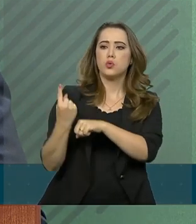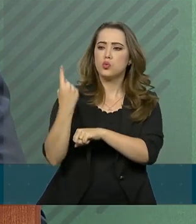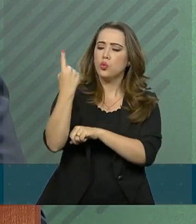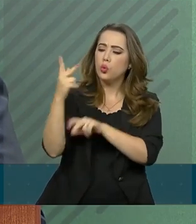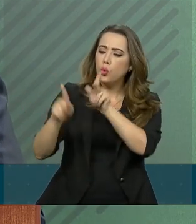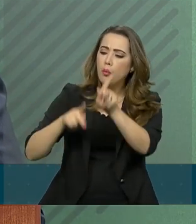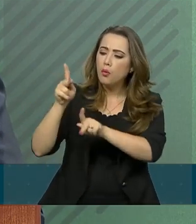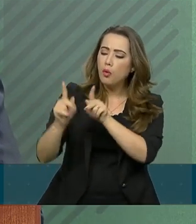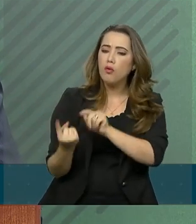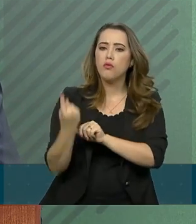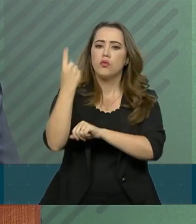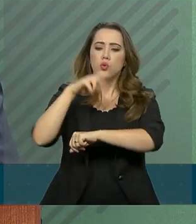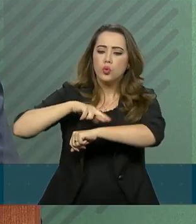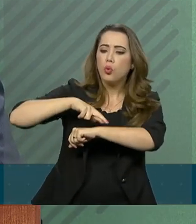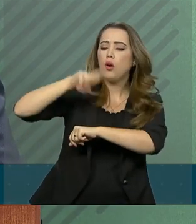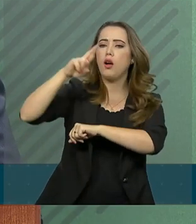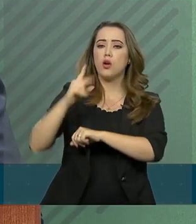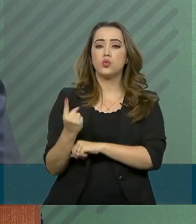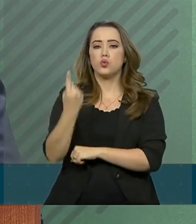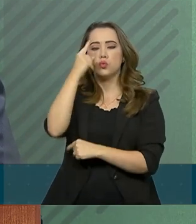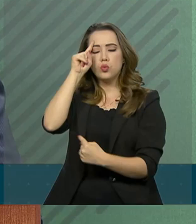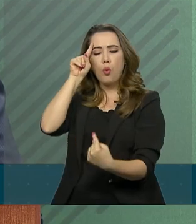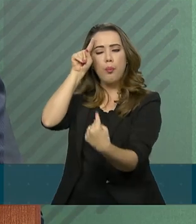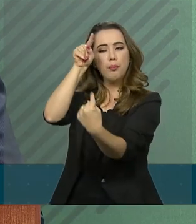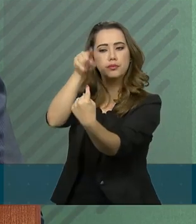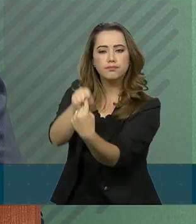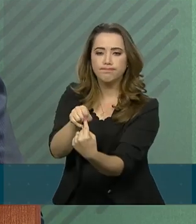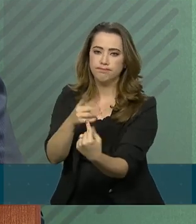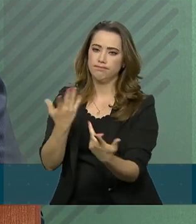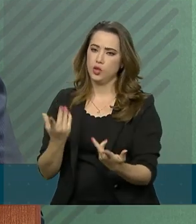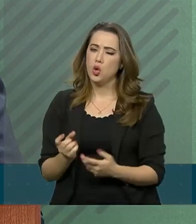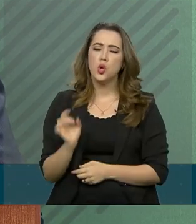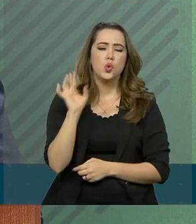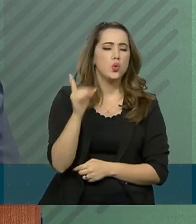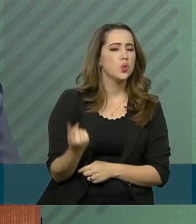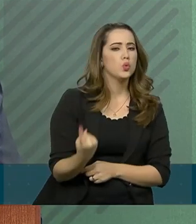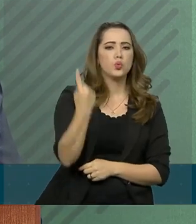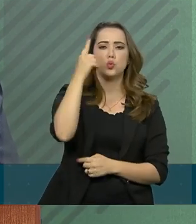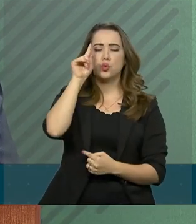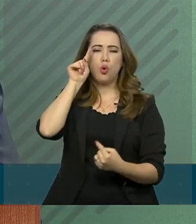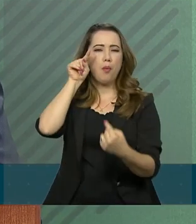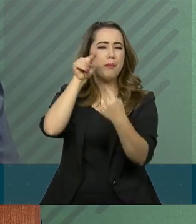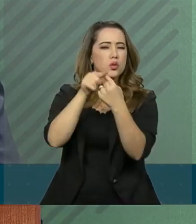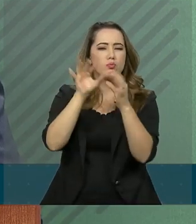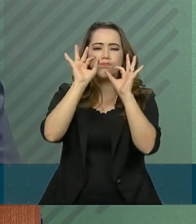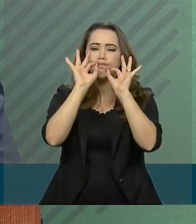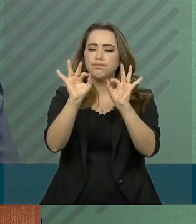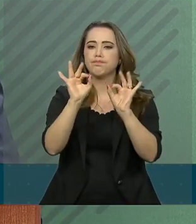raça, um só ideal e um só objetivo.